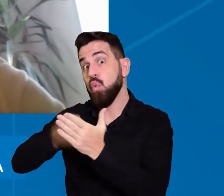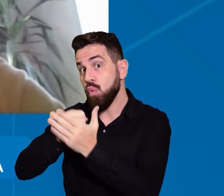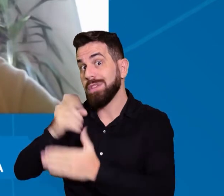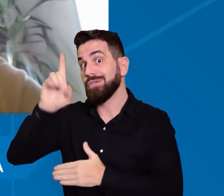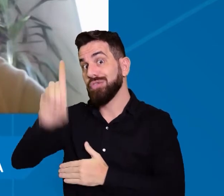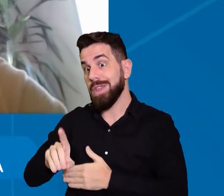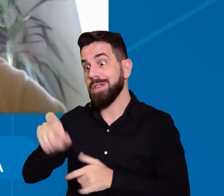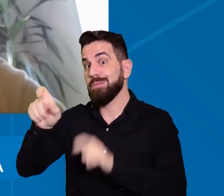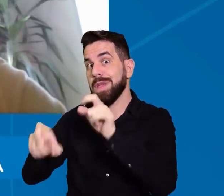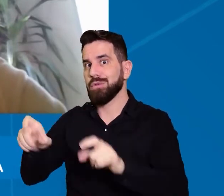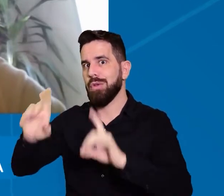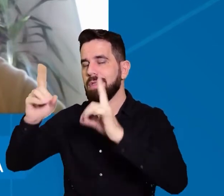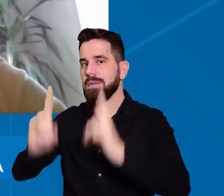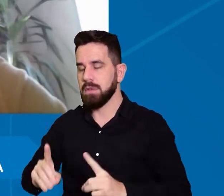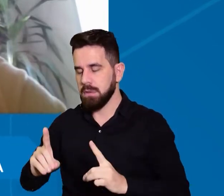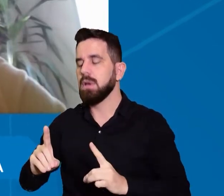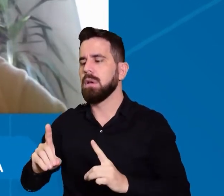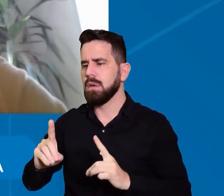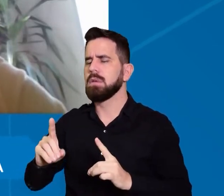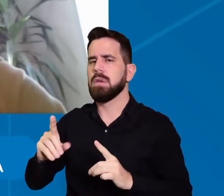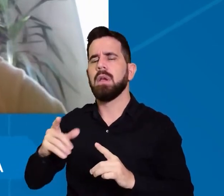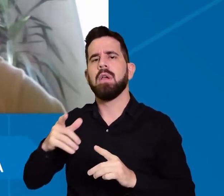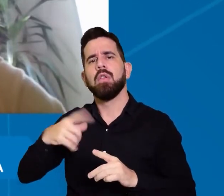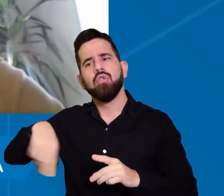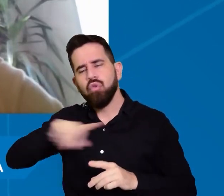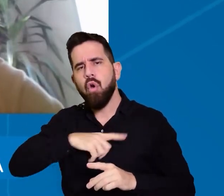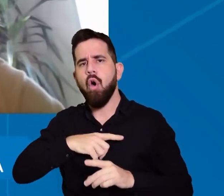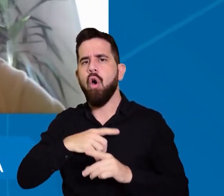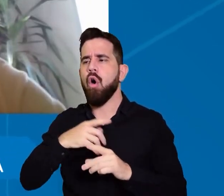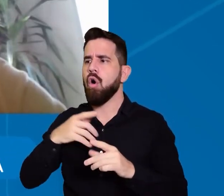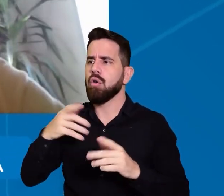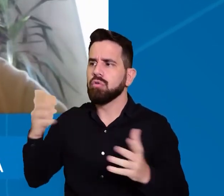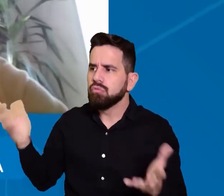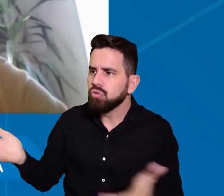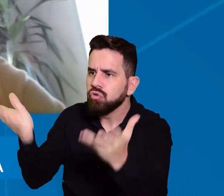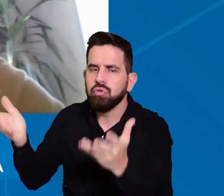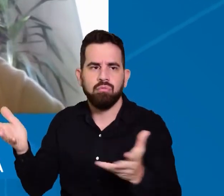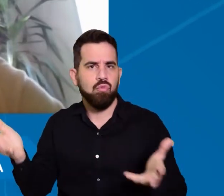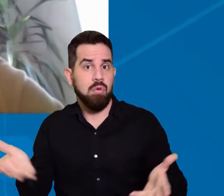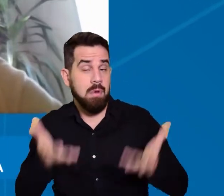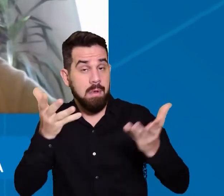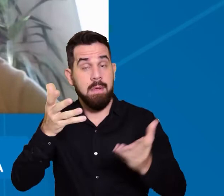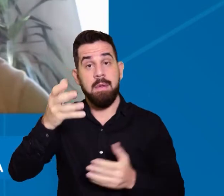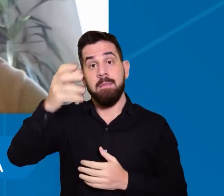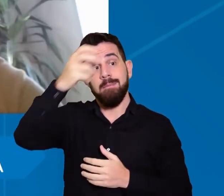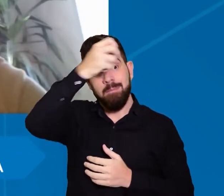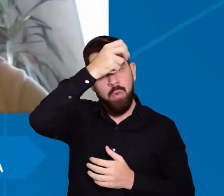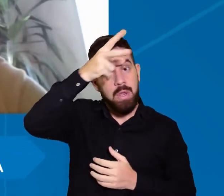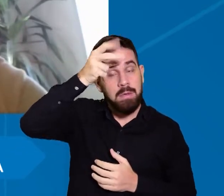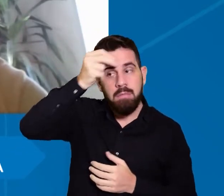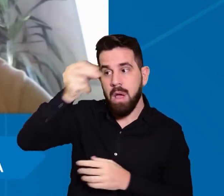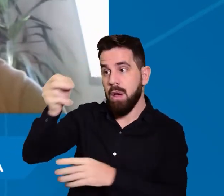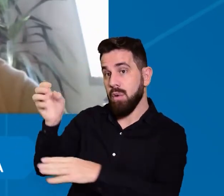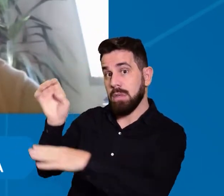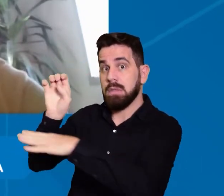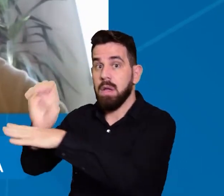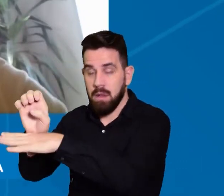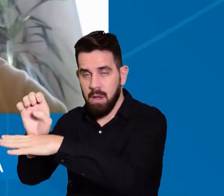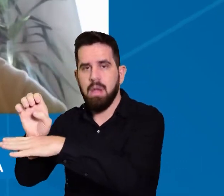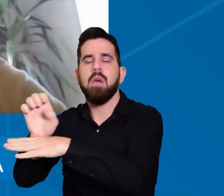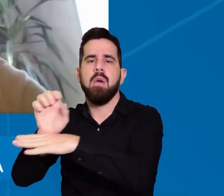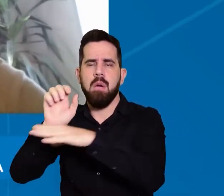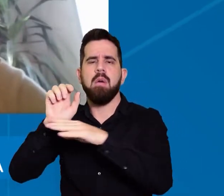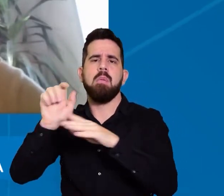nós estimulamos o poder público municipal e estadual, por meio das duas casas legislativas, tanto a